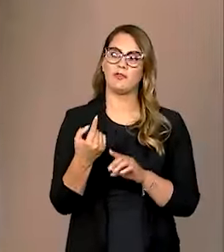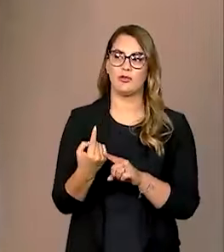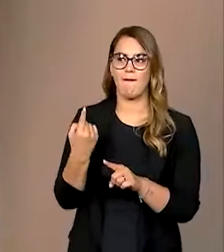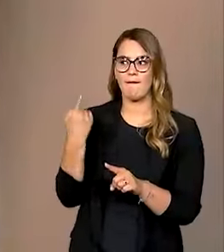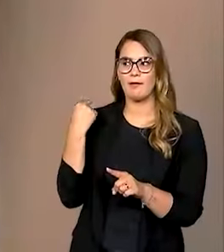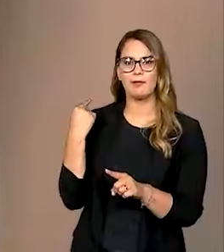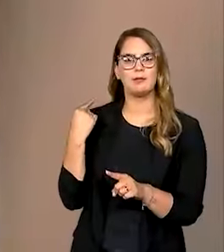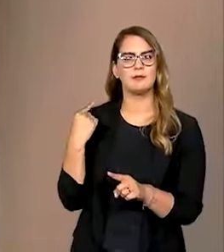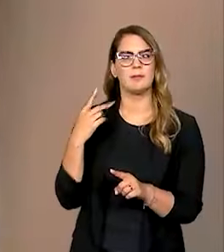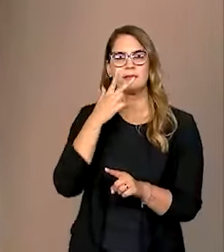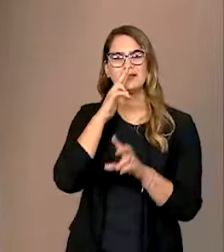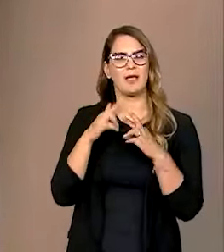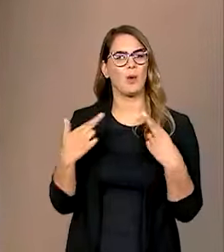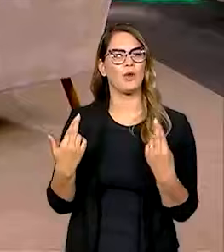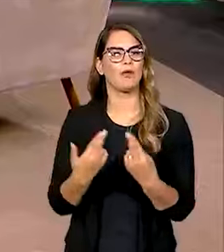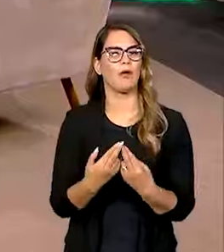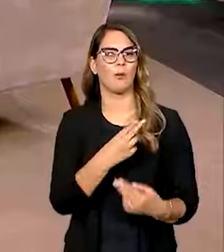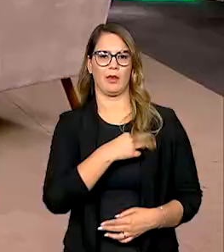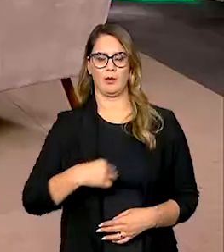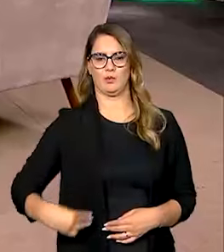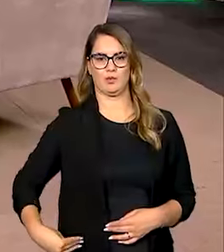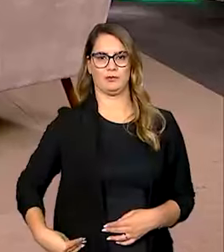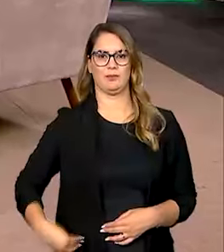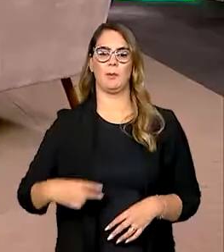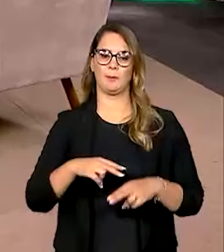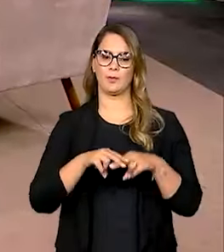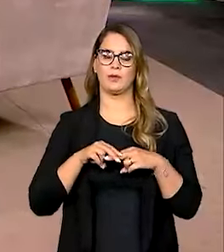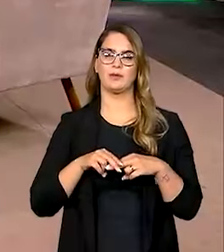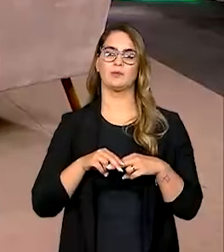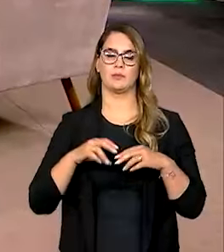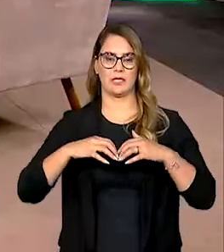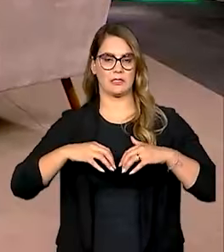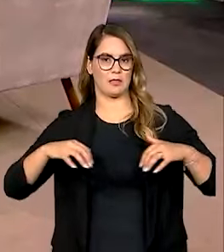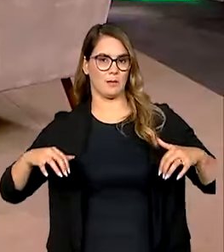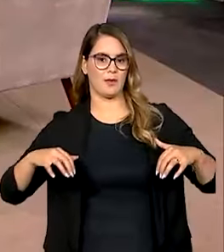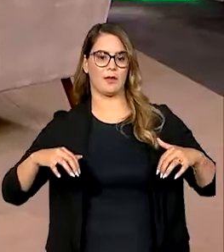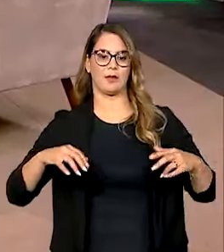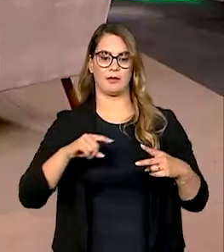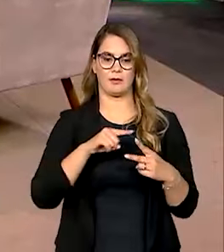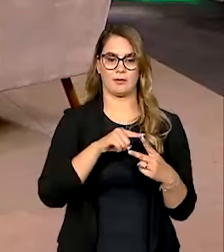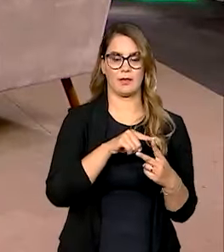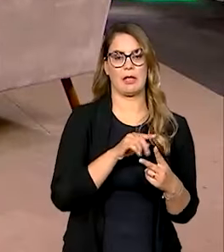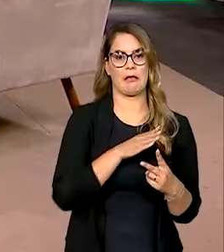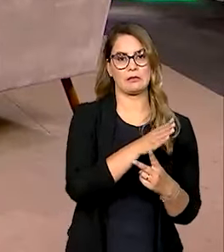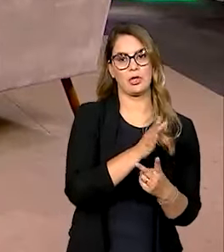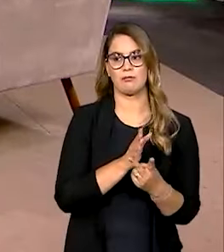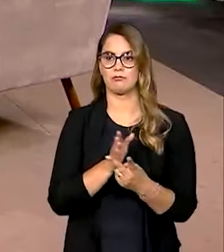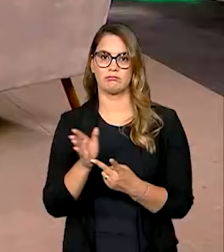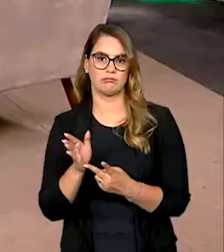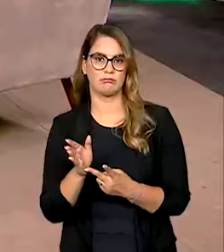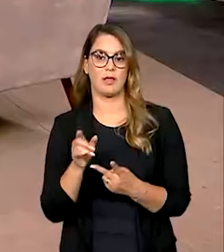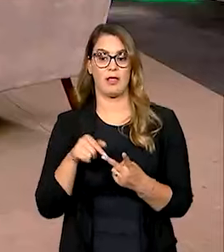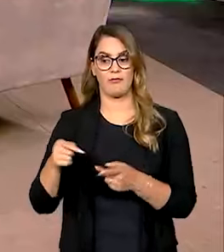mas ainda no formato de reunião de ministros. Por isso que a divisão, a trilha de Sherpas e a trilha de finanças. A trilha de finanças é a